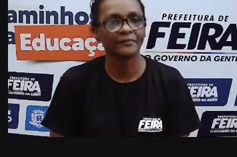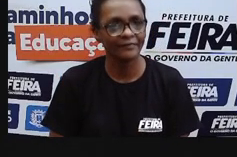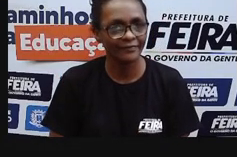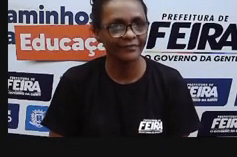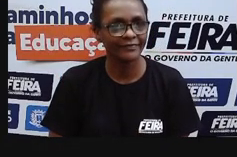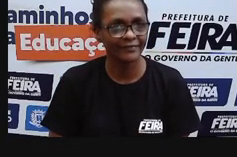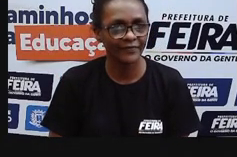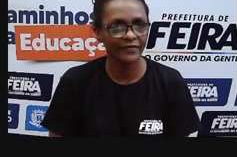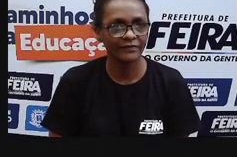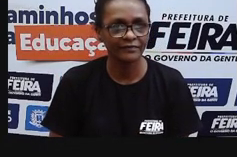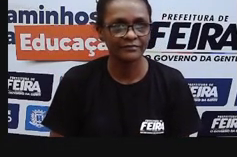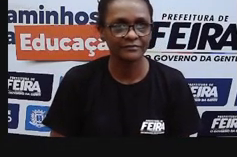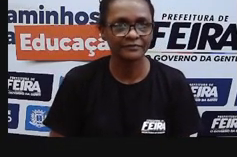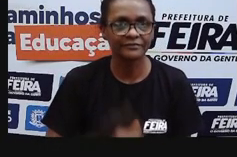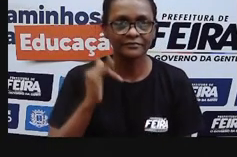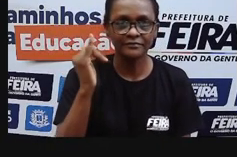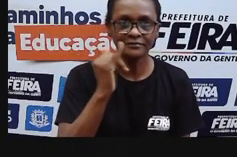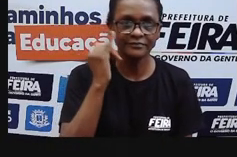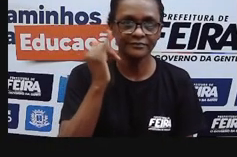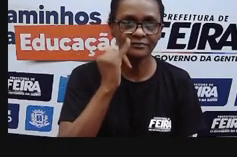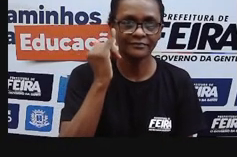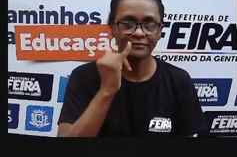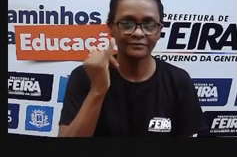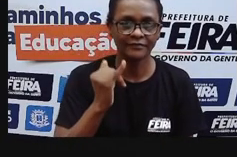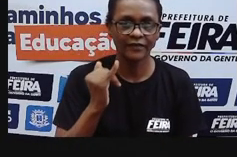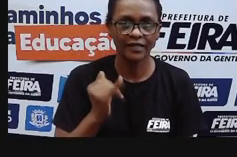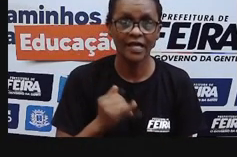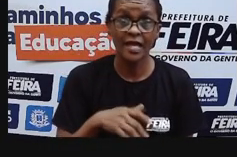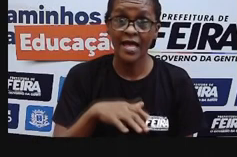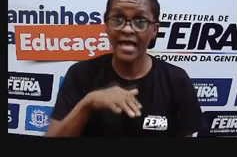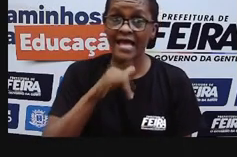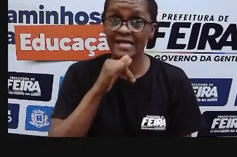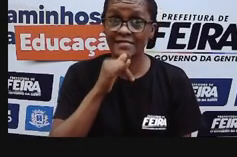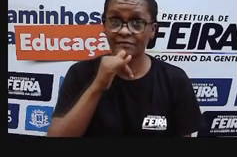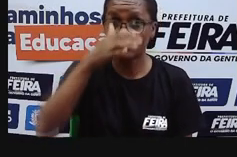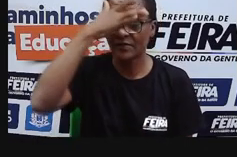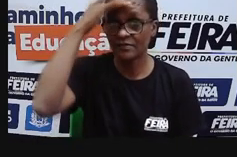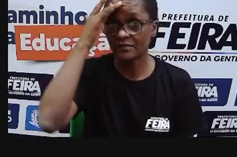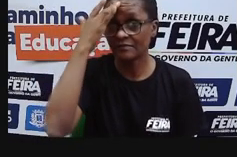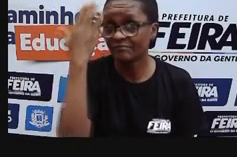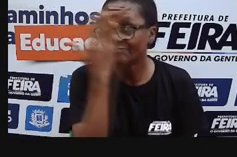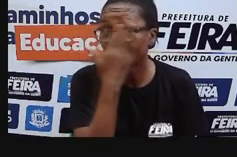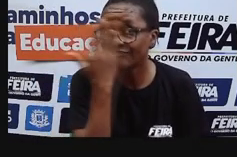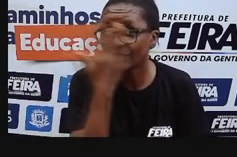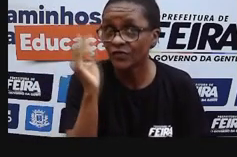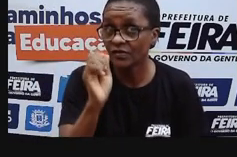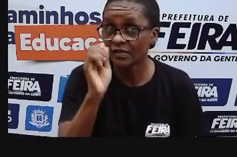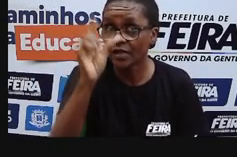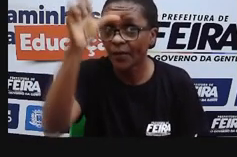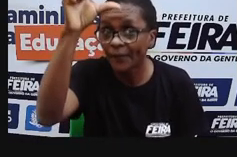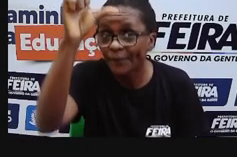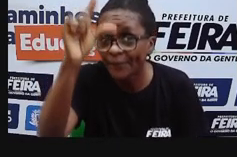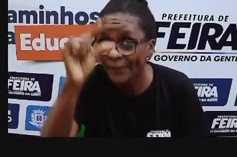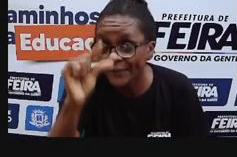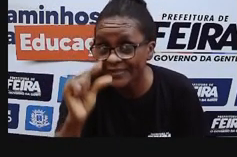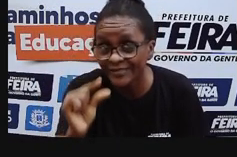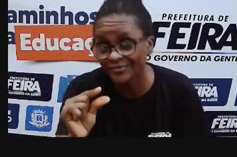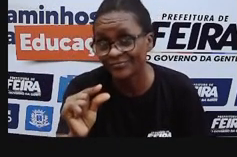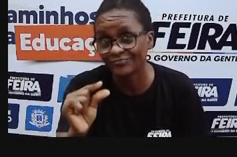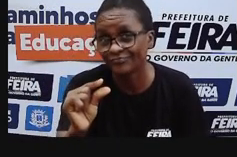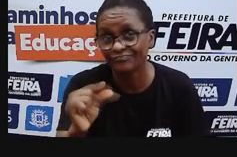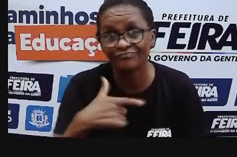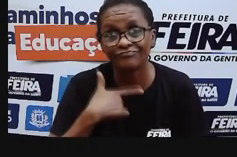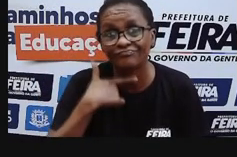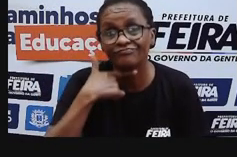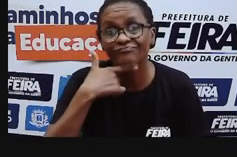e tons das cores. E não enxergamos coisas muito pequenas. E por que a gente precisa enxergar esses